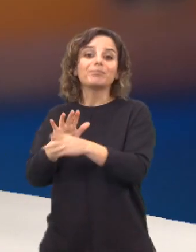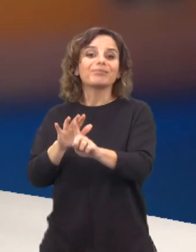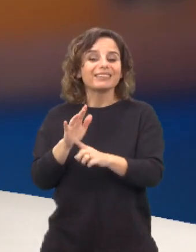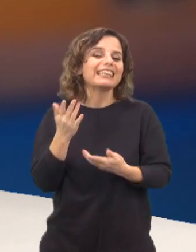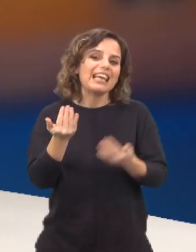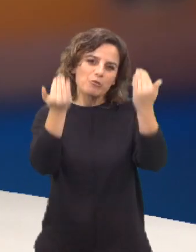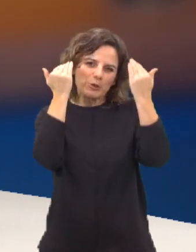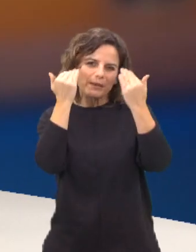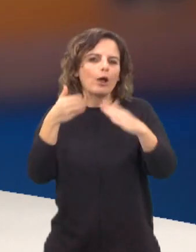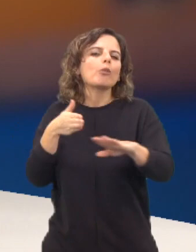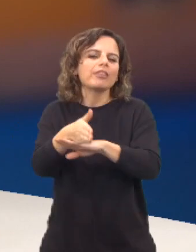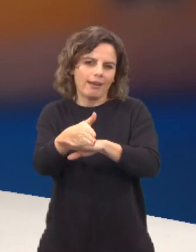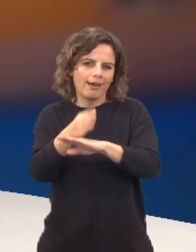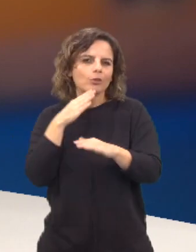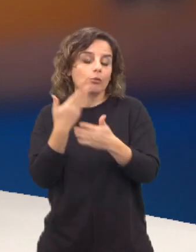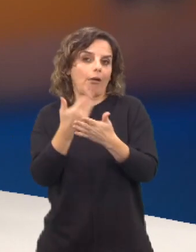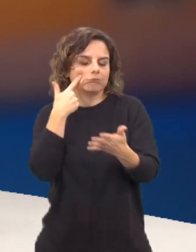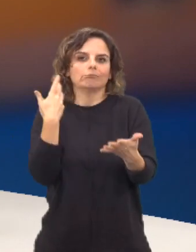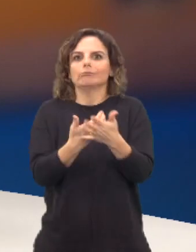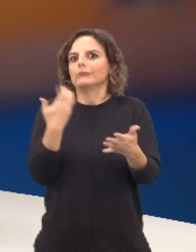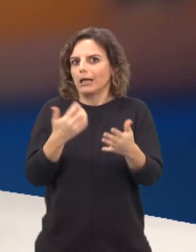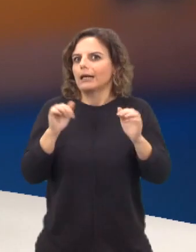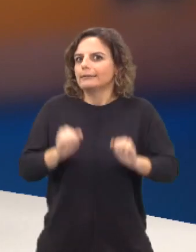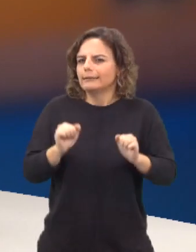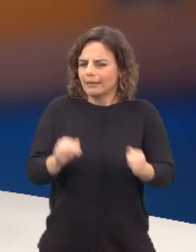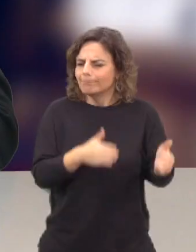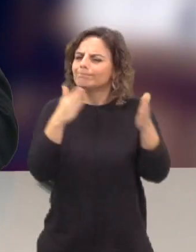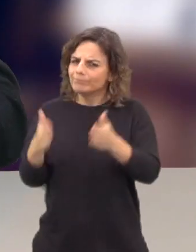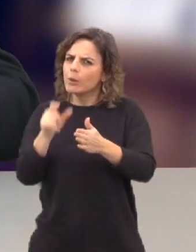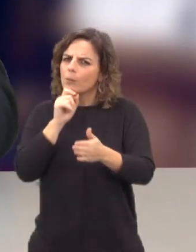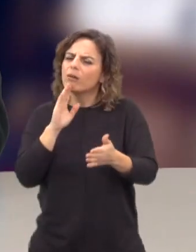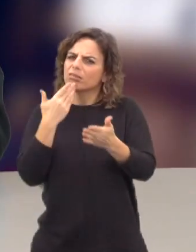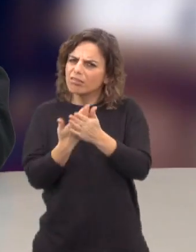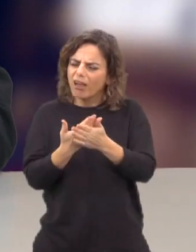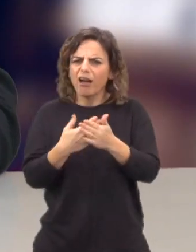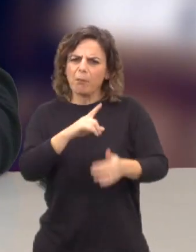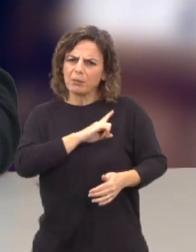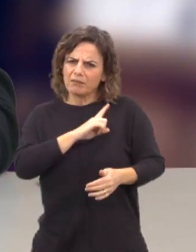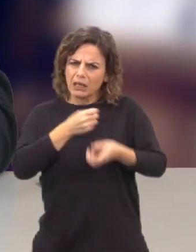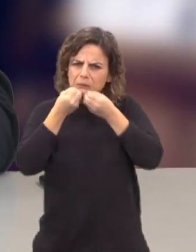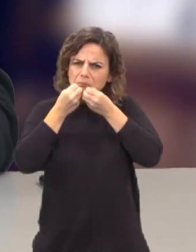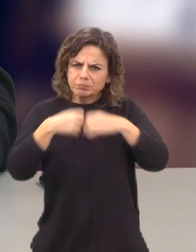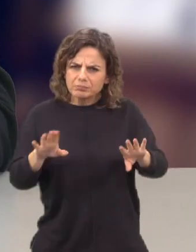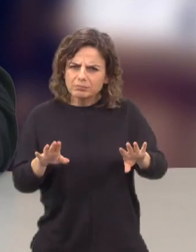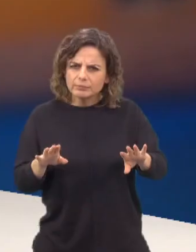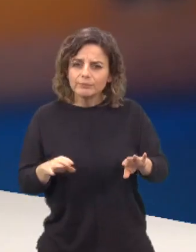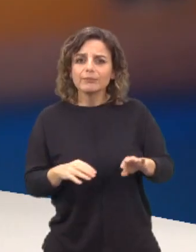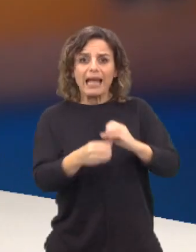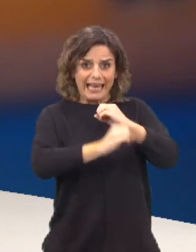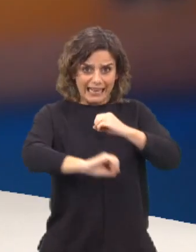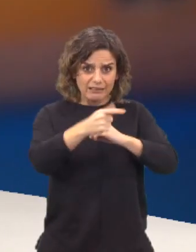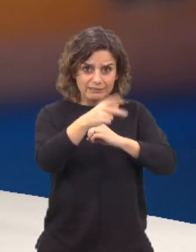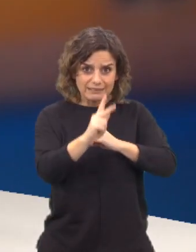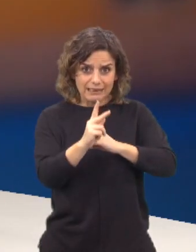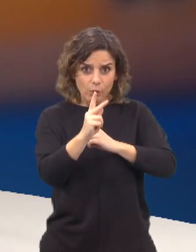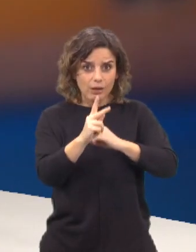direto, não é? Que ganha relevância, mas, por outro lado, também se perde muito a privacidade. Três canais